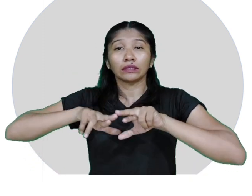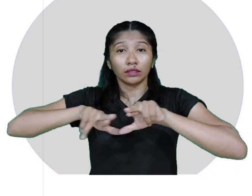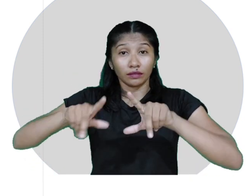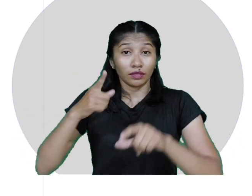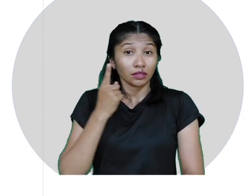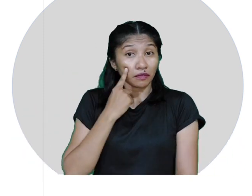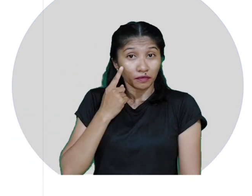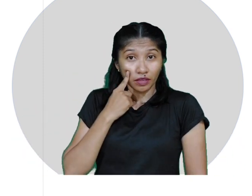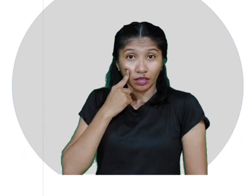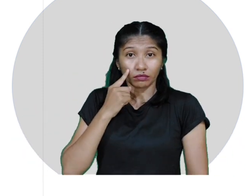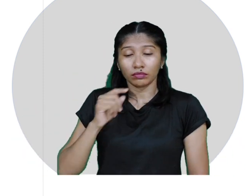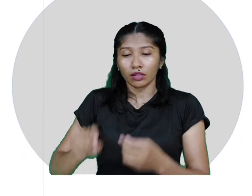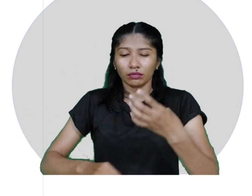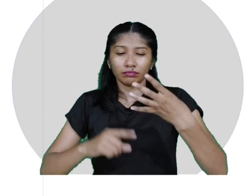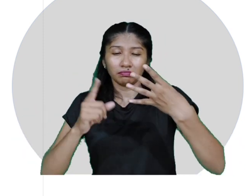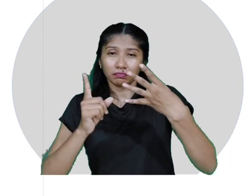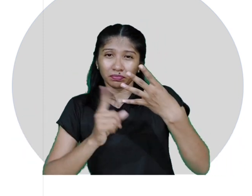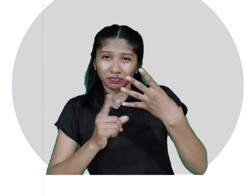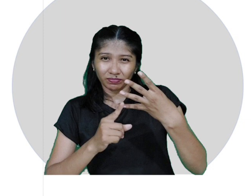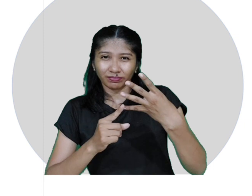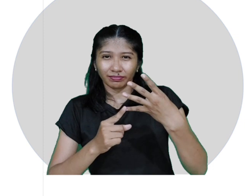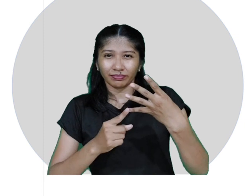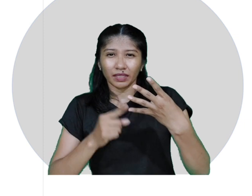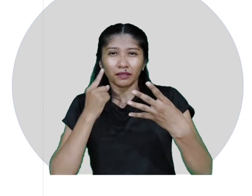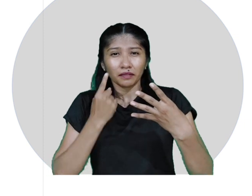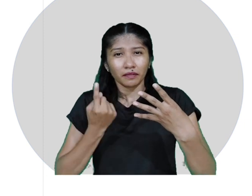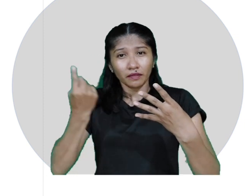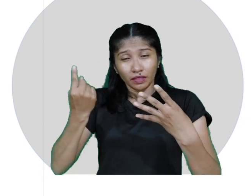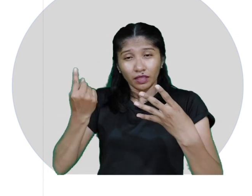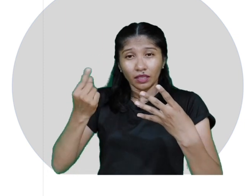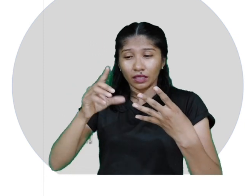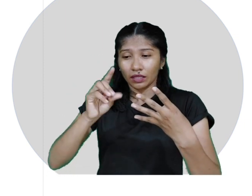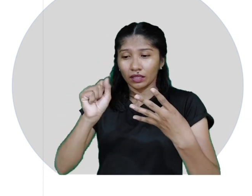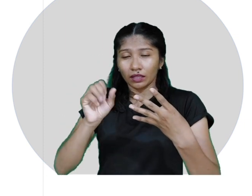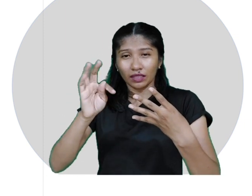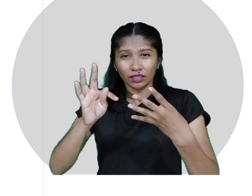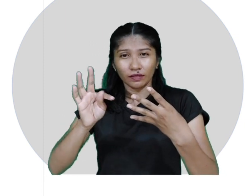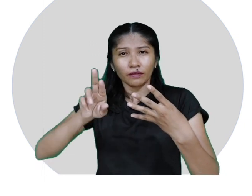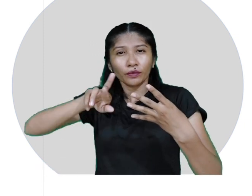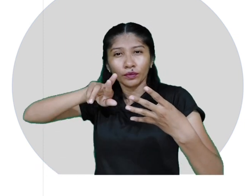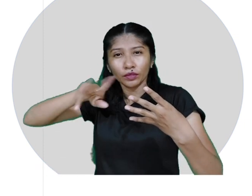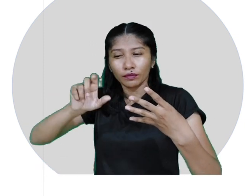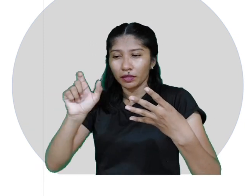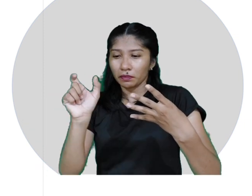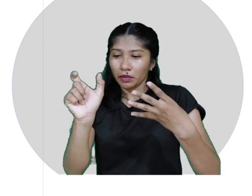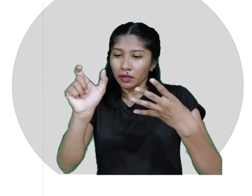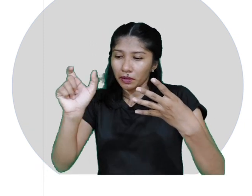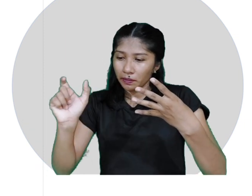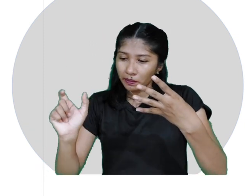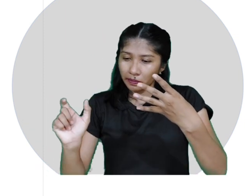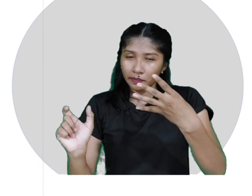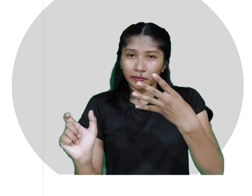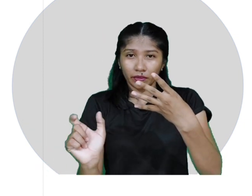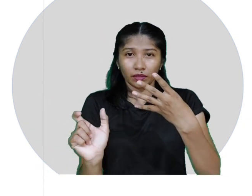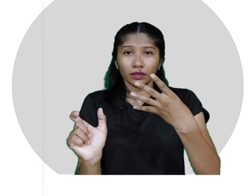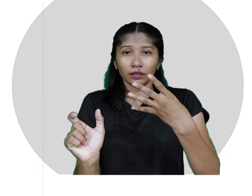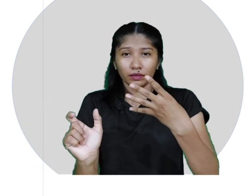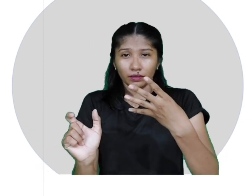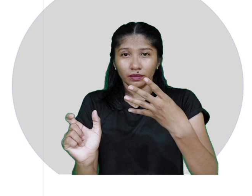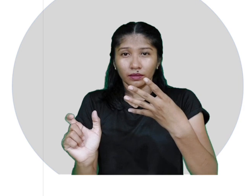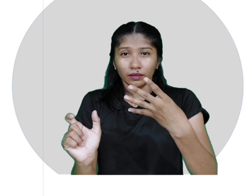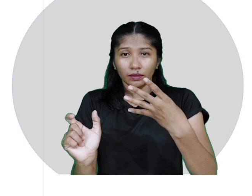acusativo singular, curun, dativo curui, ablativo, curru,